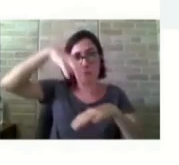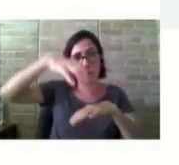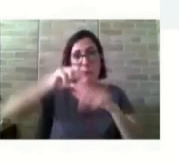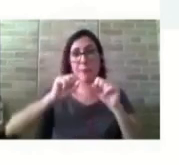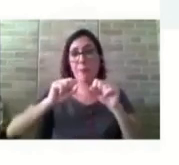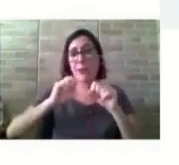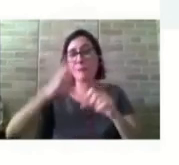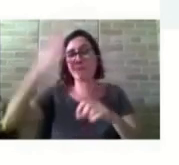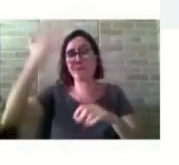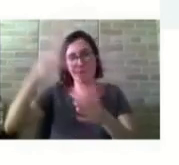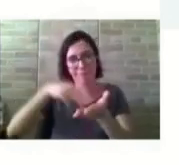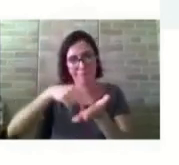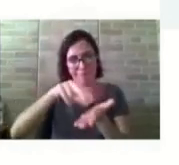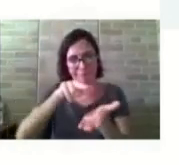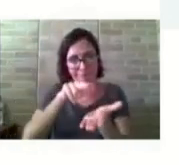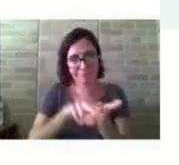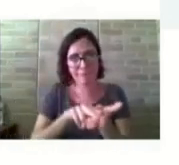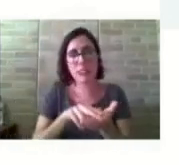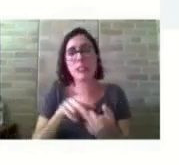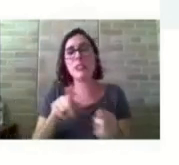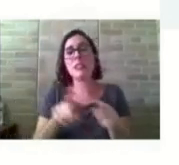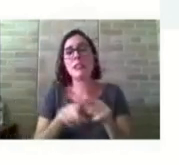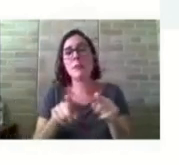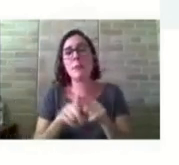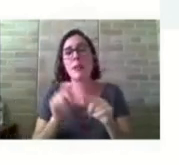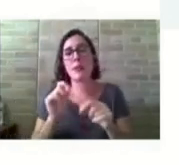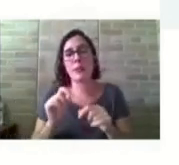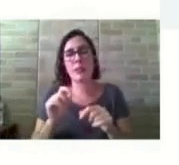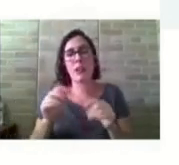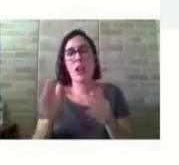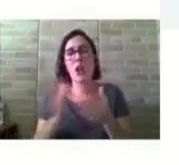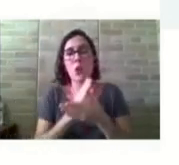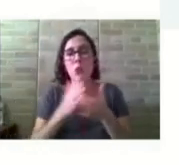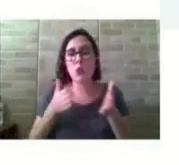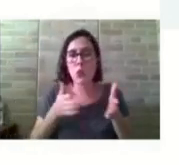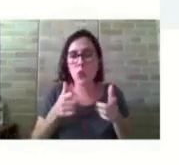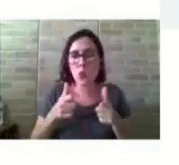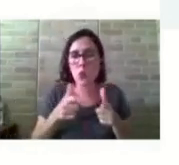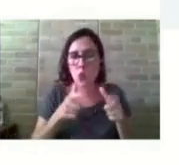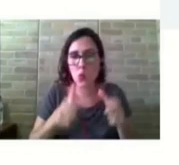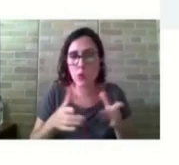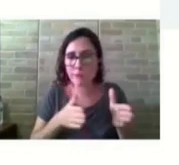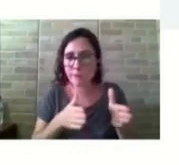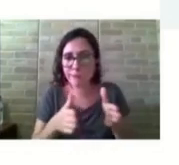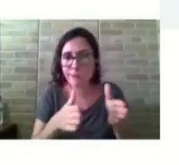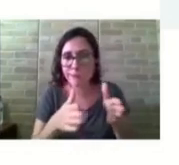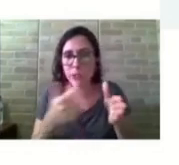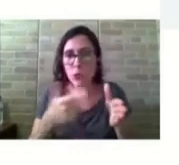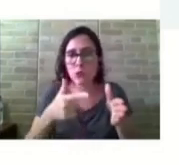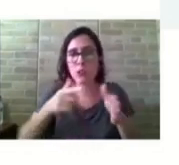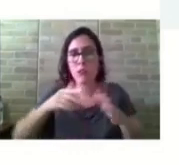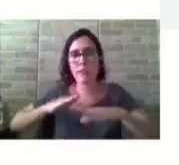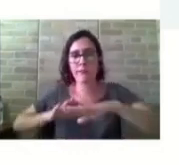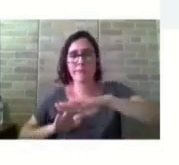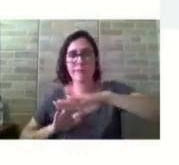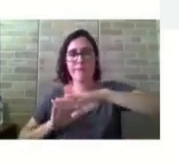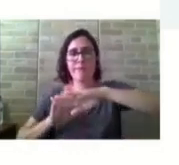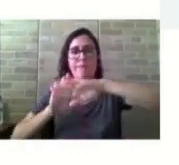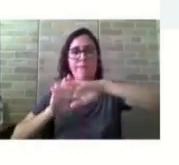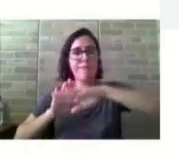algumas passarelas, né? Não tinham guia rebaixada, não tinham cobertura, não tinham largura adequada, né?